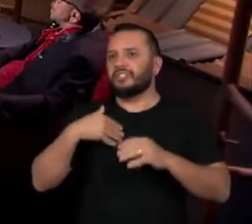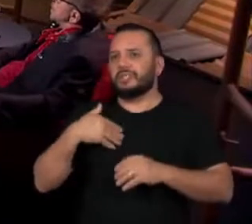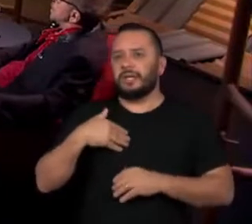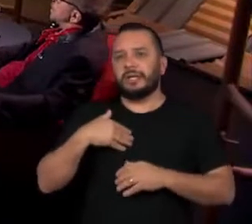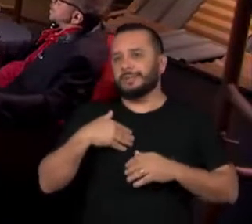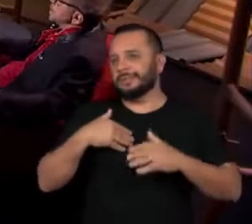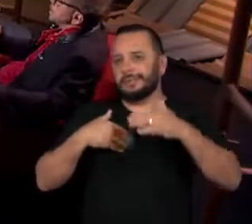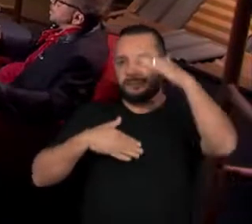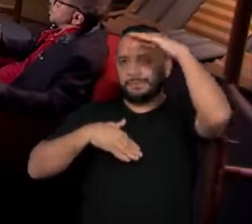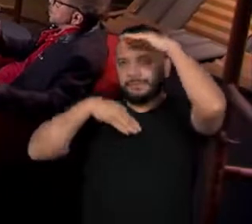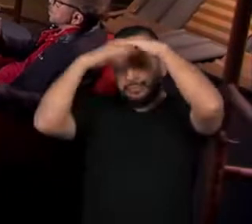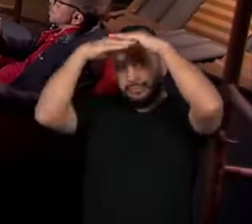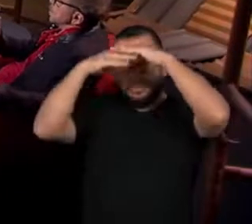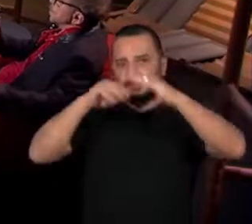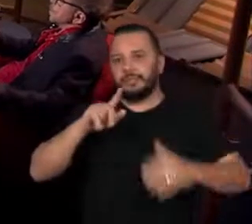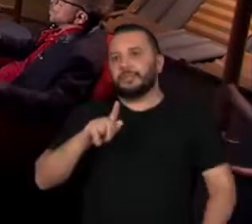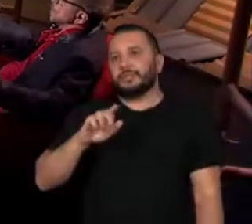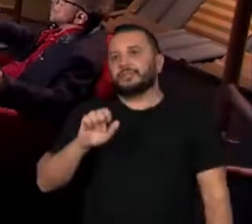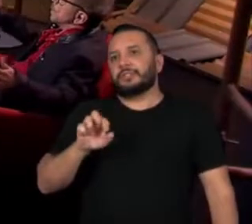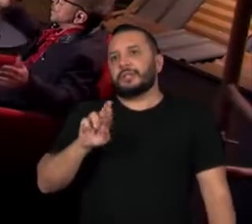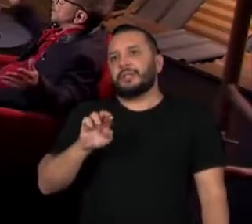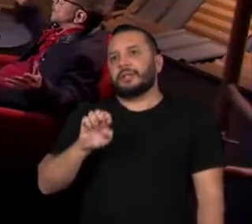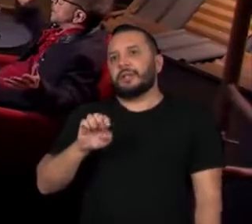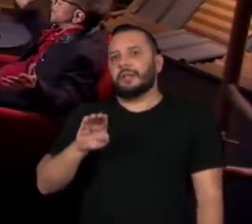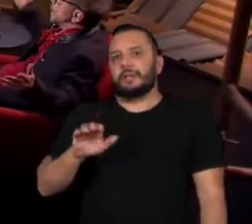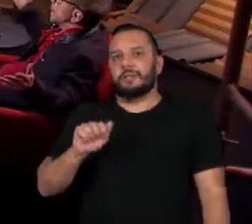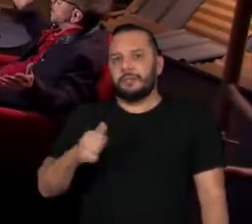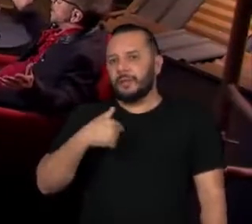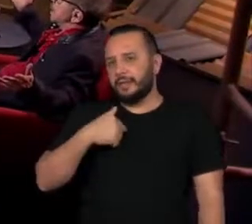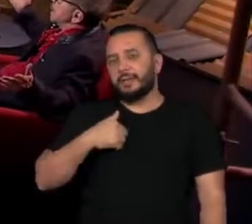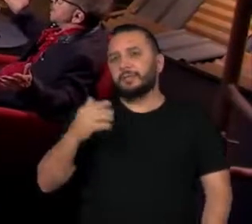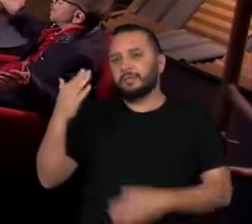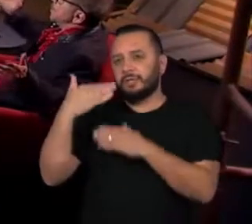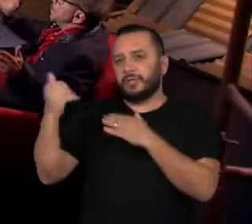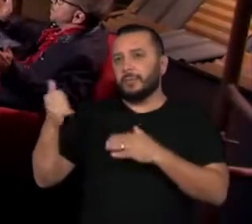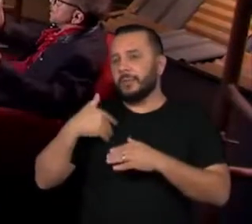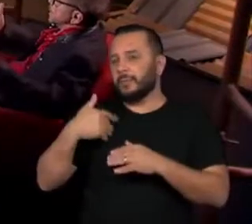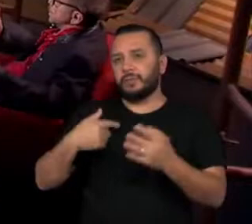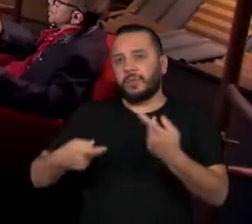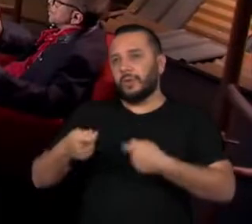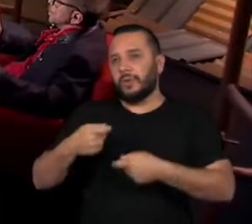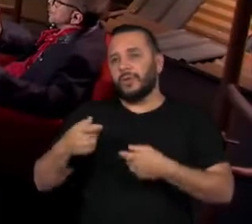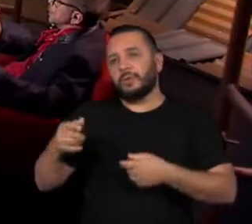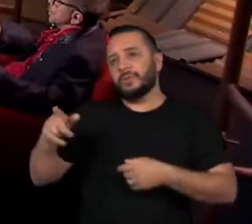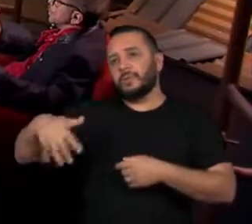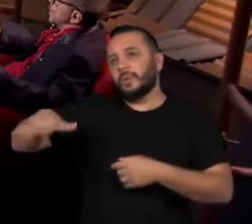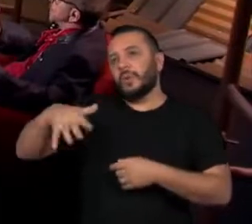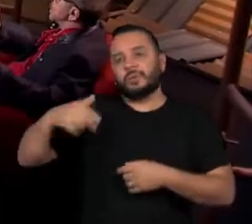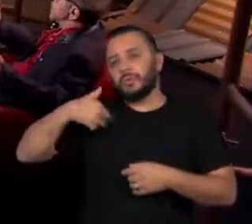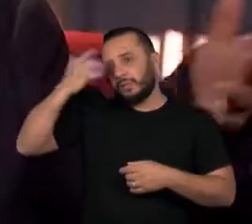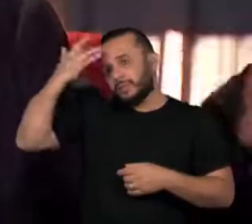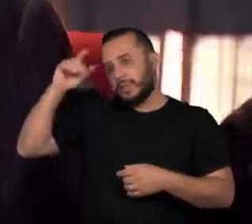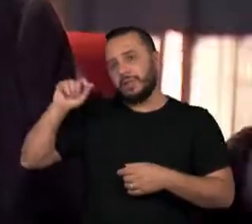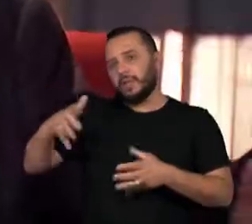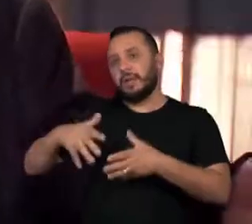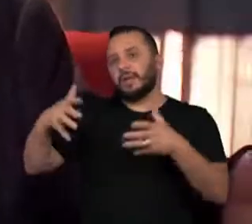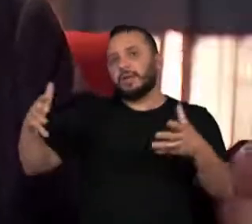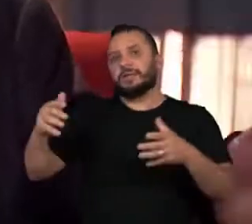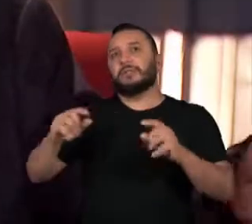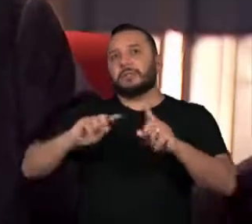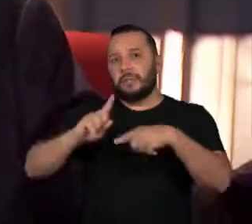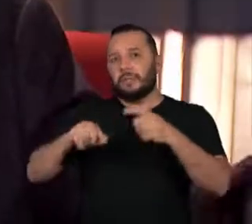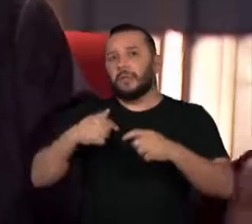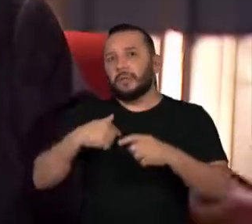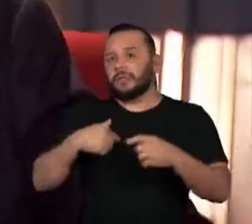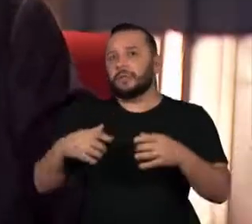porque o Jereba me chama para um negócio que eu não sabia que era daquele tamanho, me fala que eu vou ensaiar com a orquestra depois que a